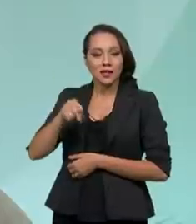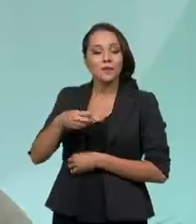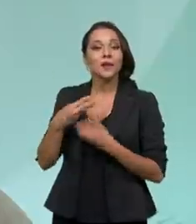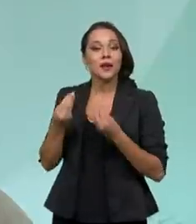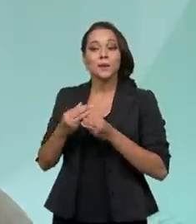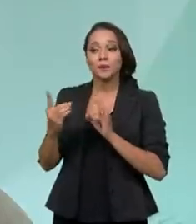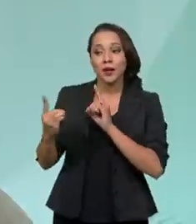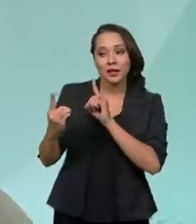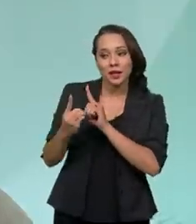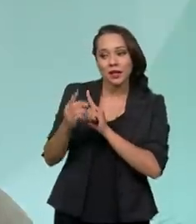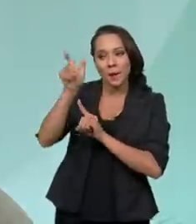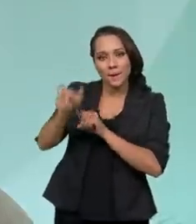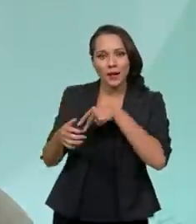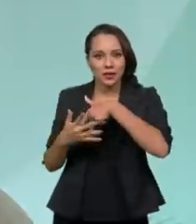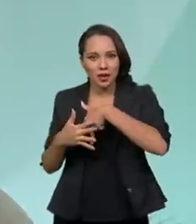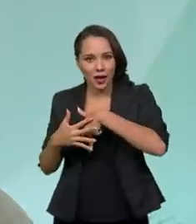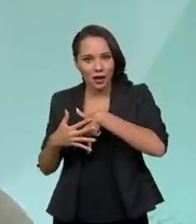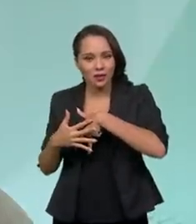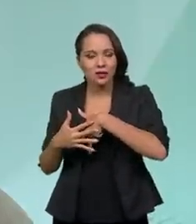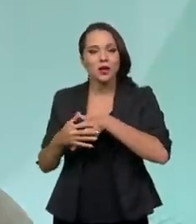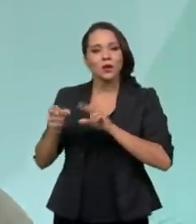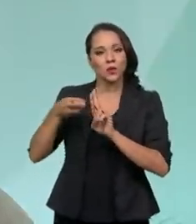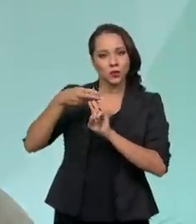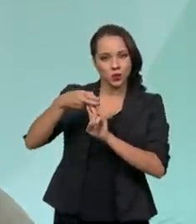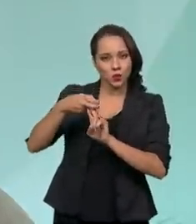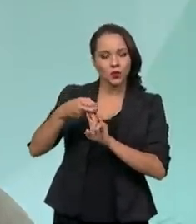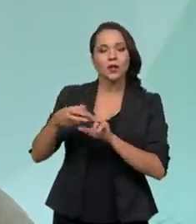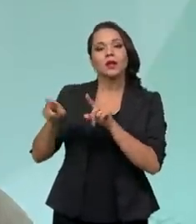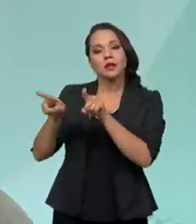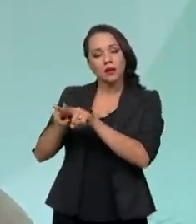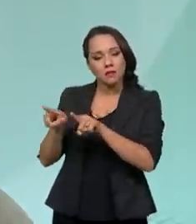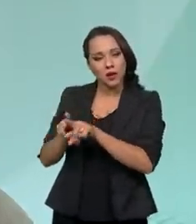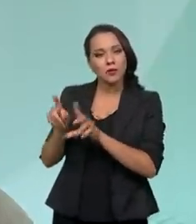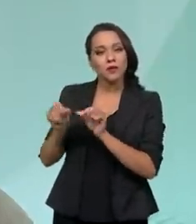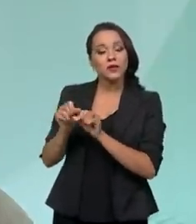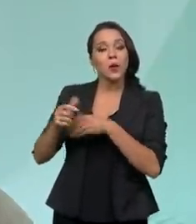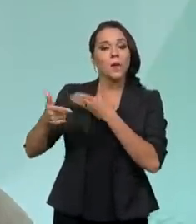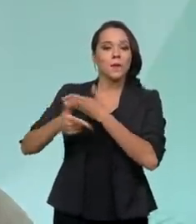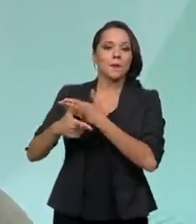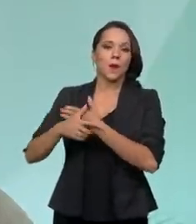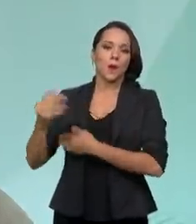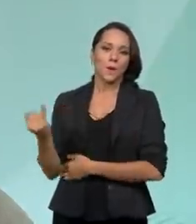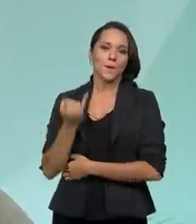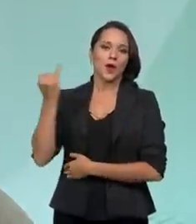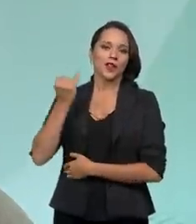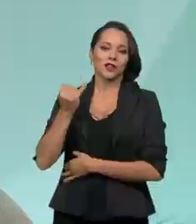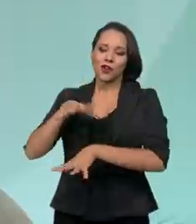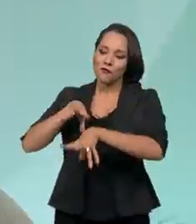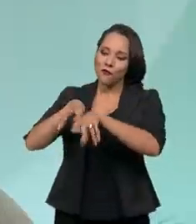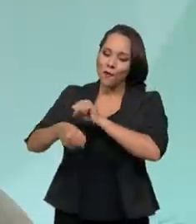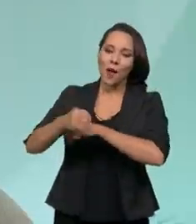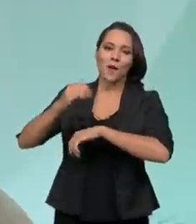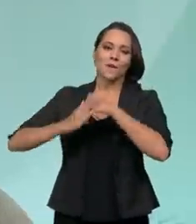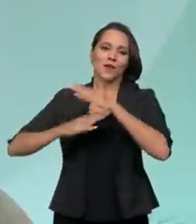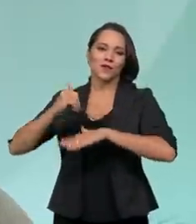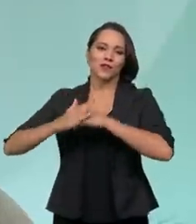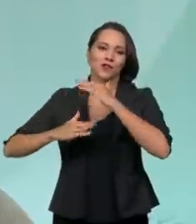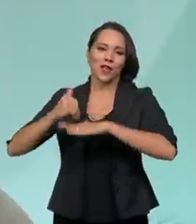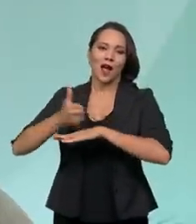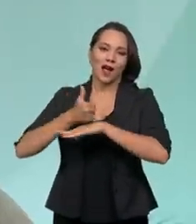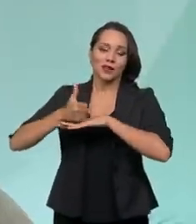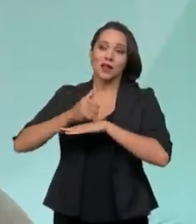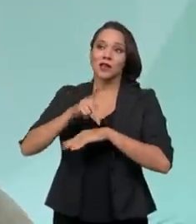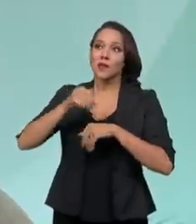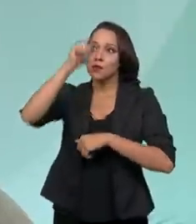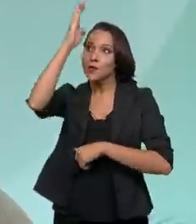atender a pacientes via SUS e para fazer o papel importante de formar profissionais que vão,